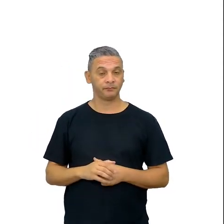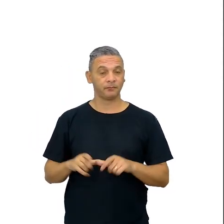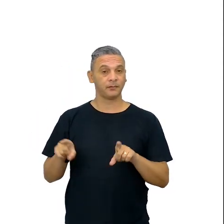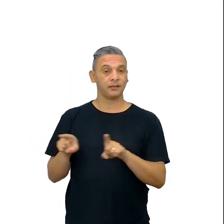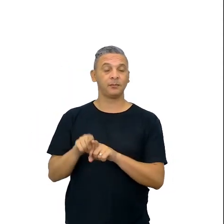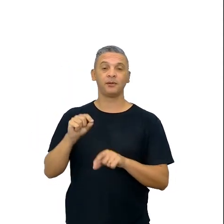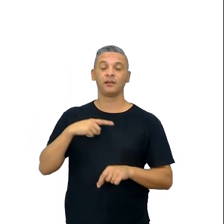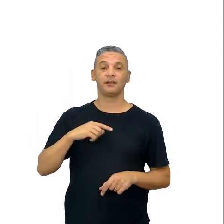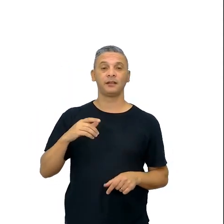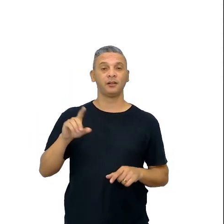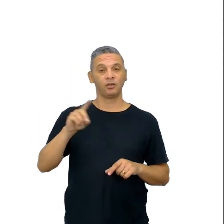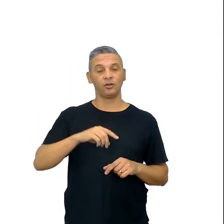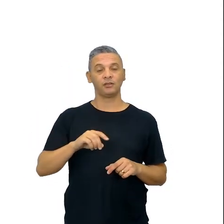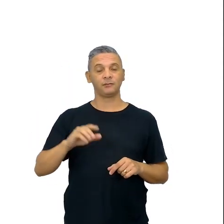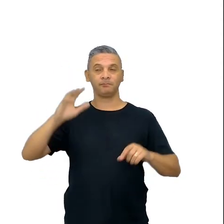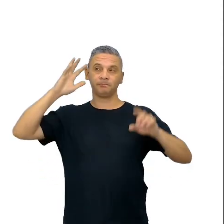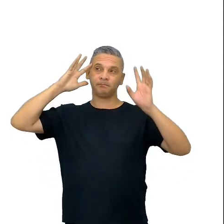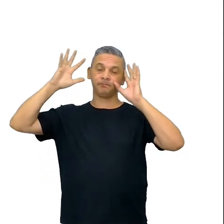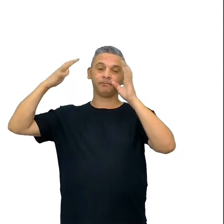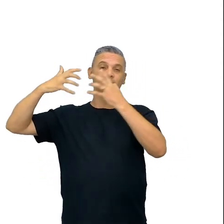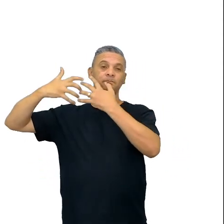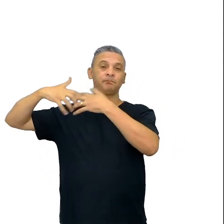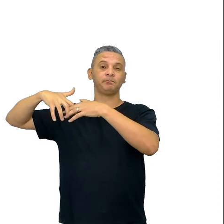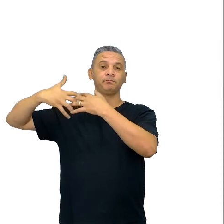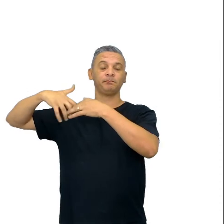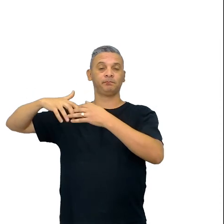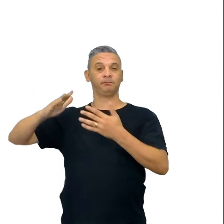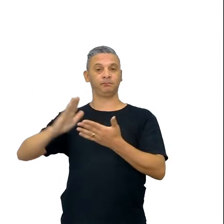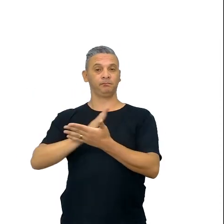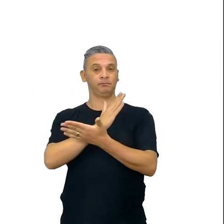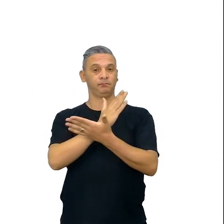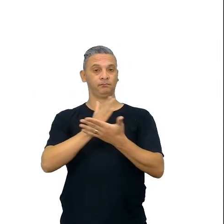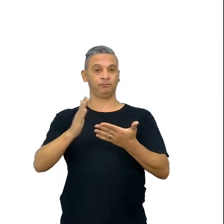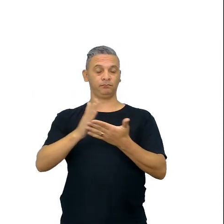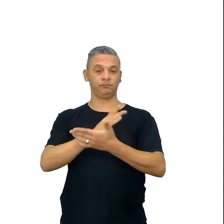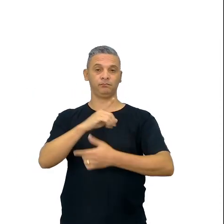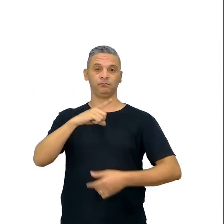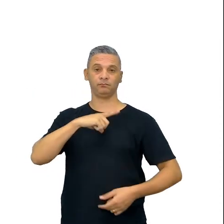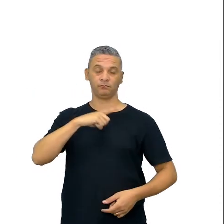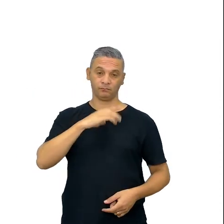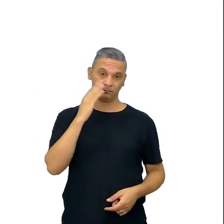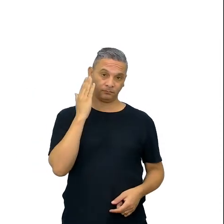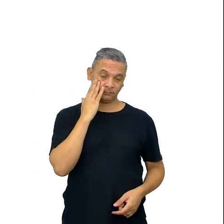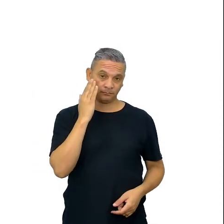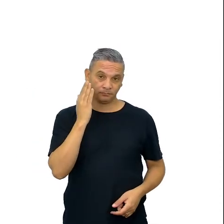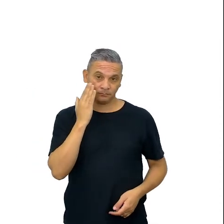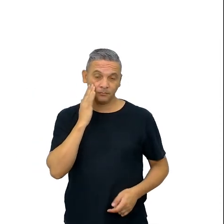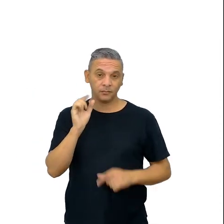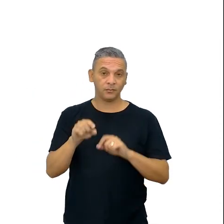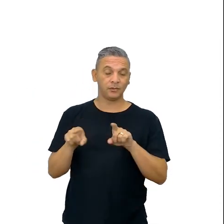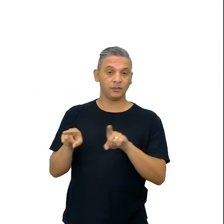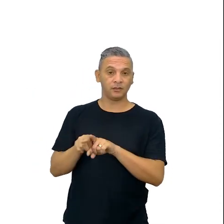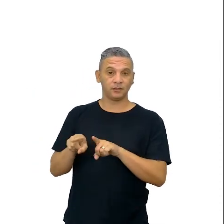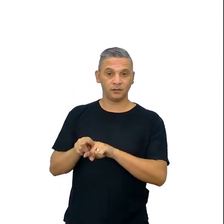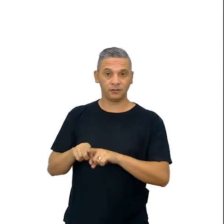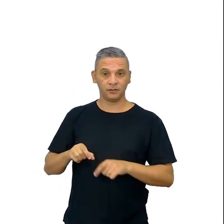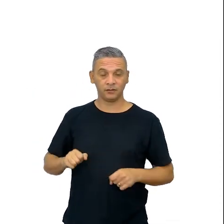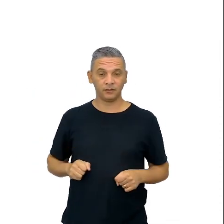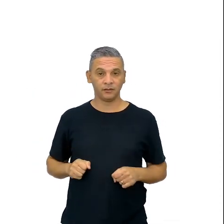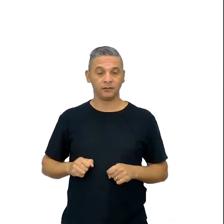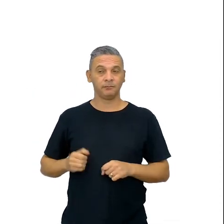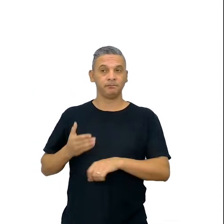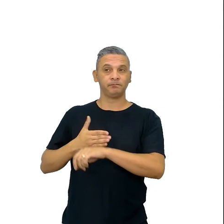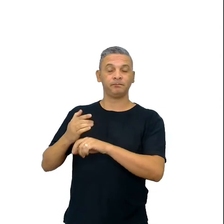a gente fez algumas reflexões, né, na verdade a Mari fez com vocês, né, vocês fizeram algumas reflexões na formação